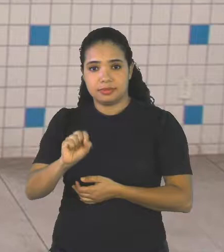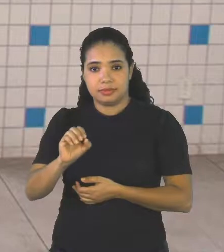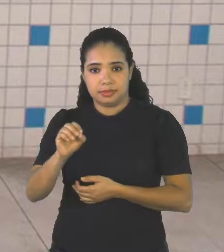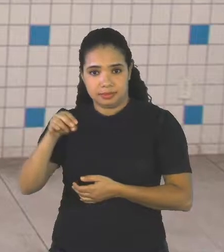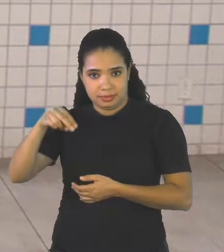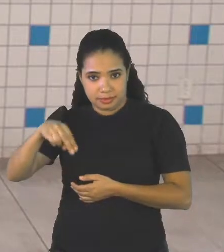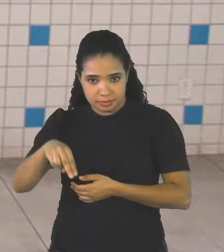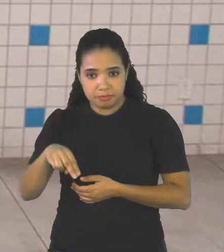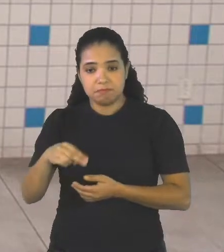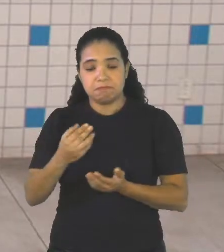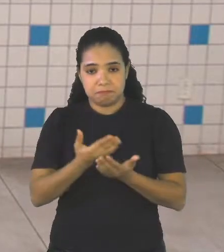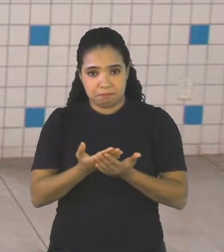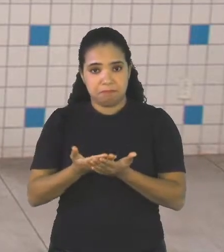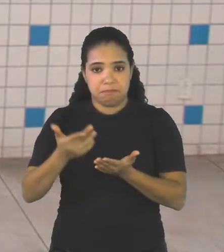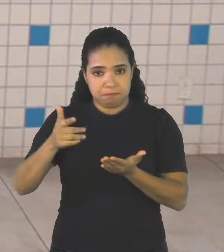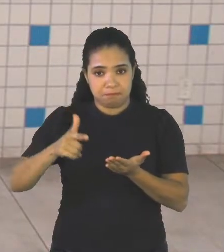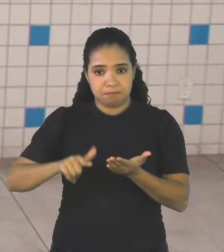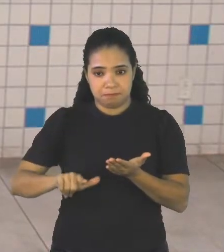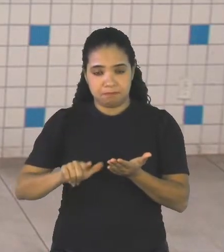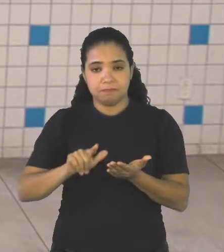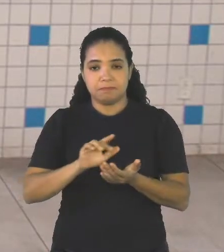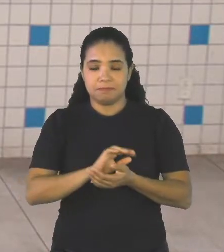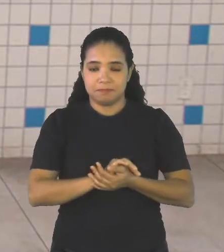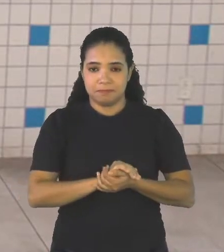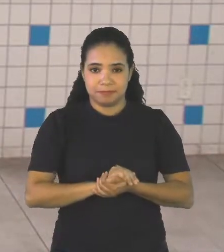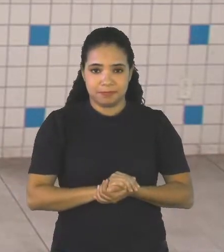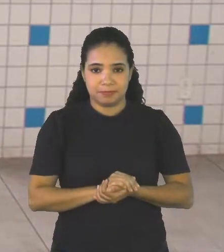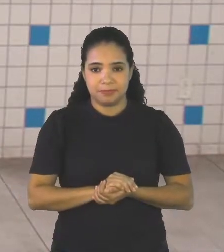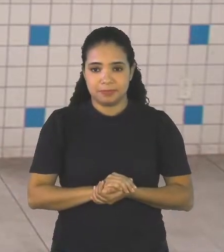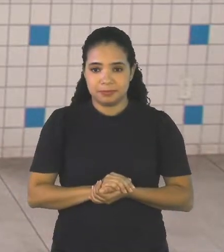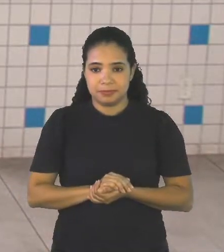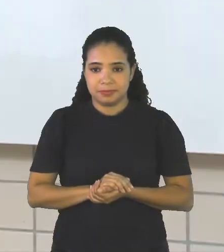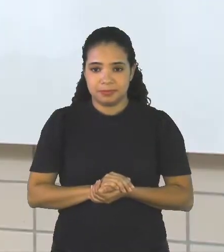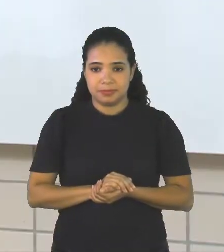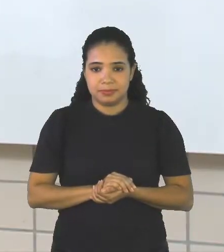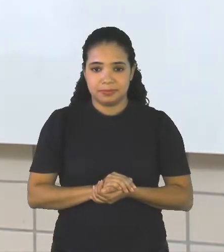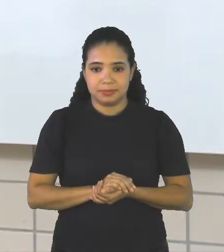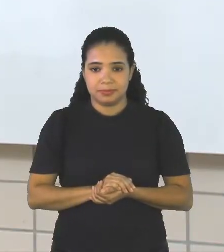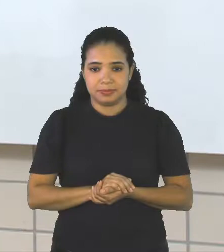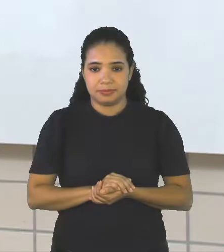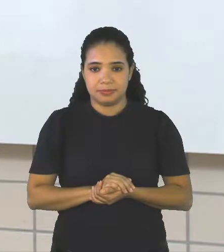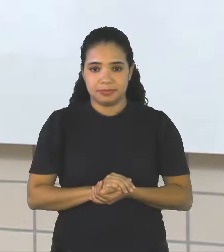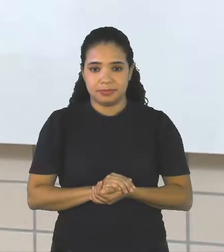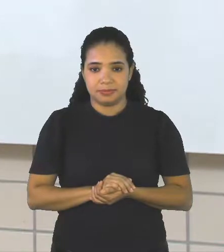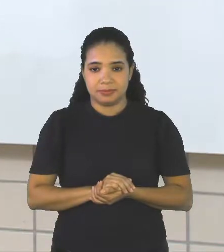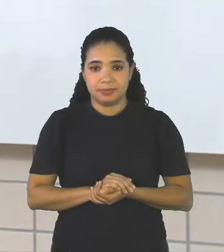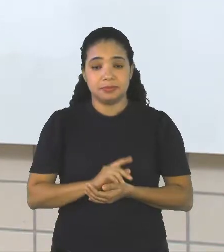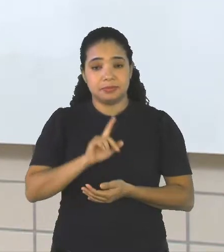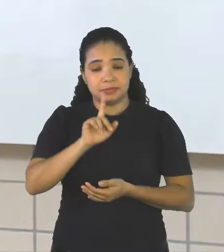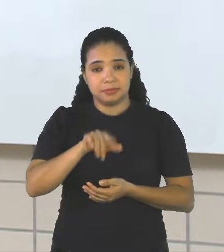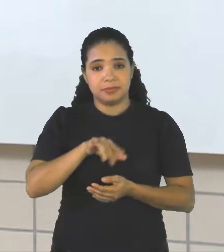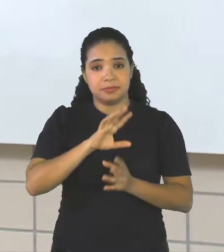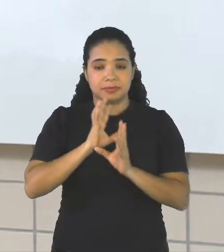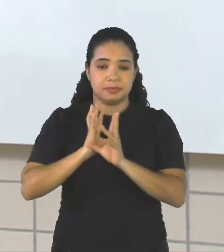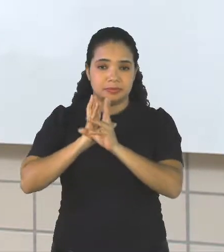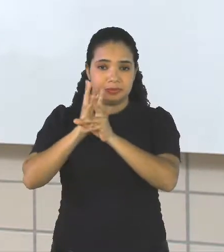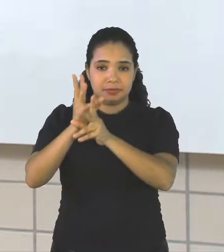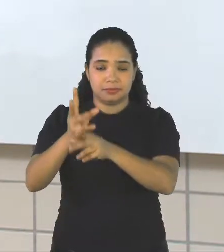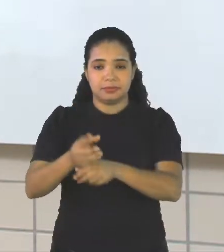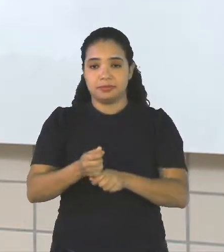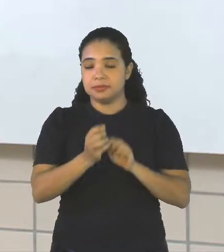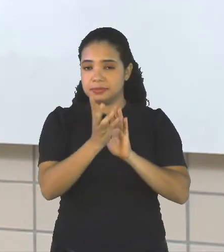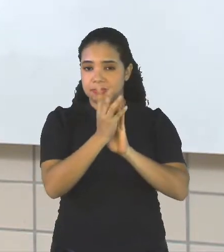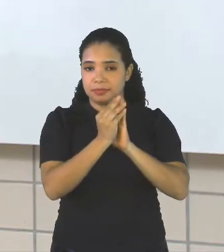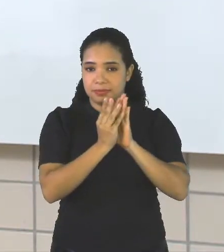E hoje nós vamos falar sobre tax production, é uma revisão também aí de